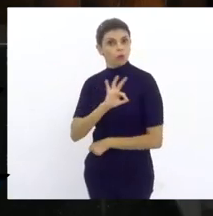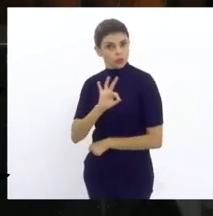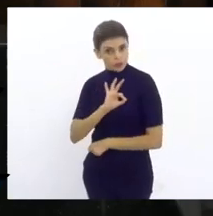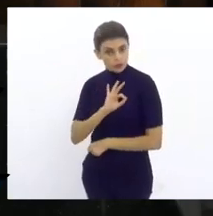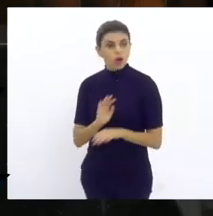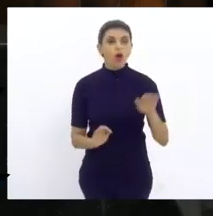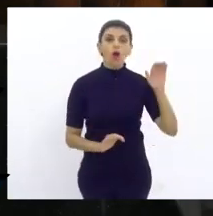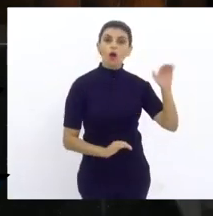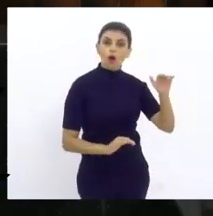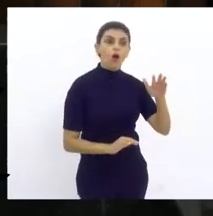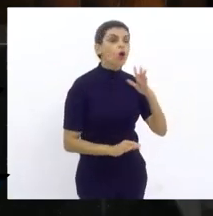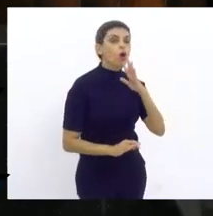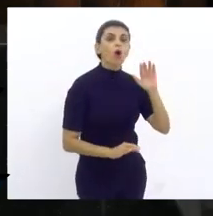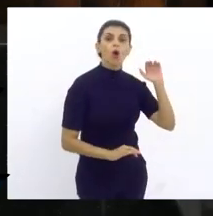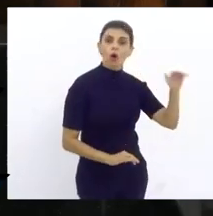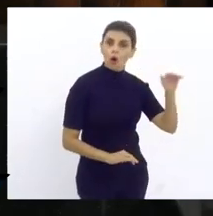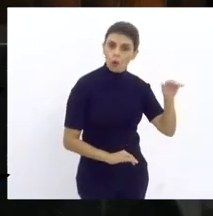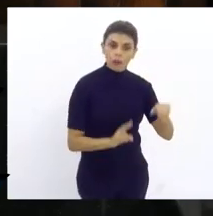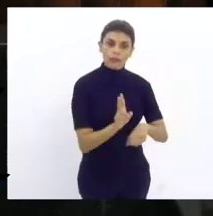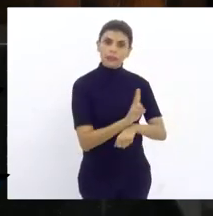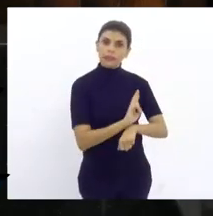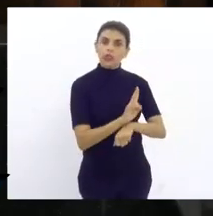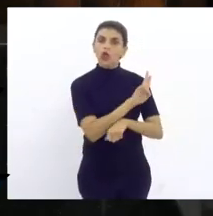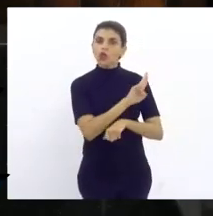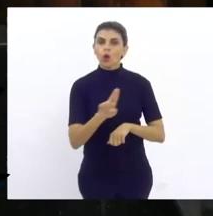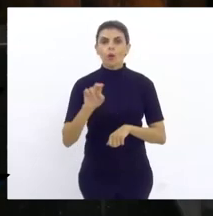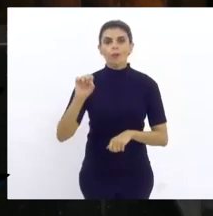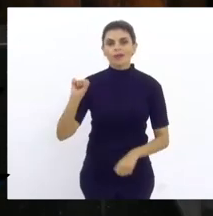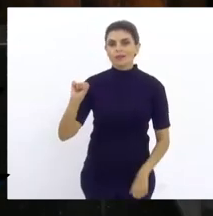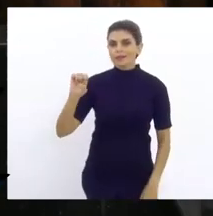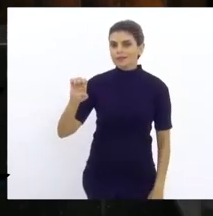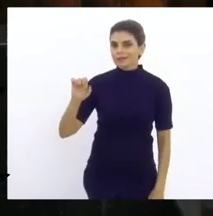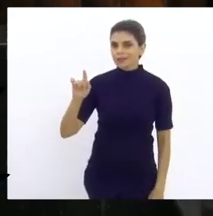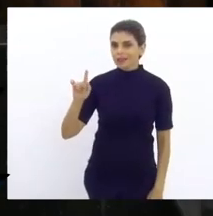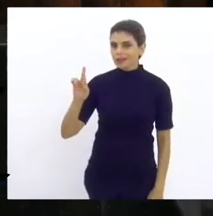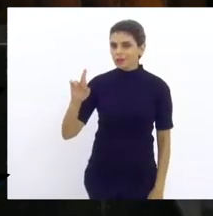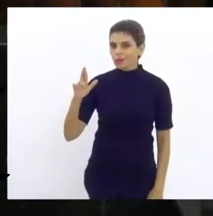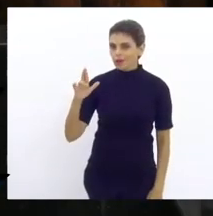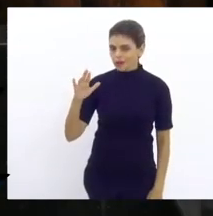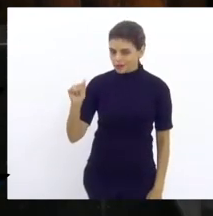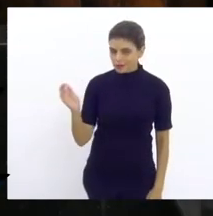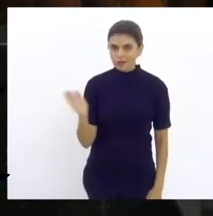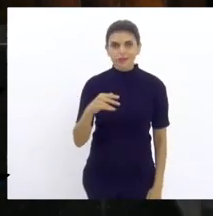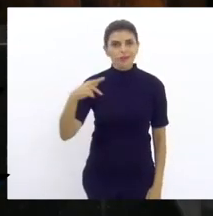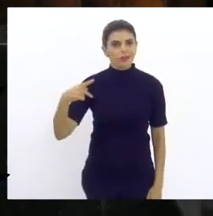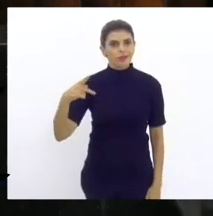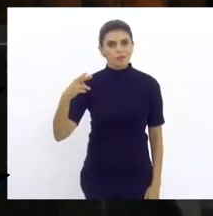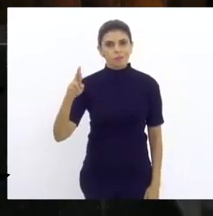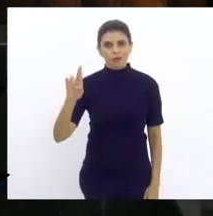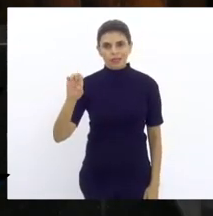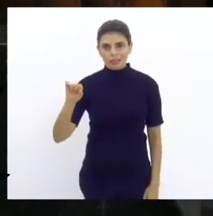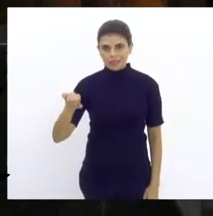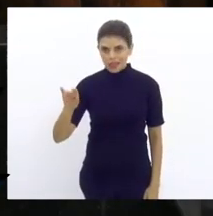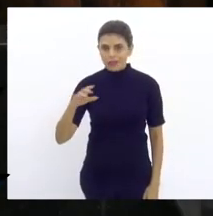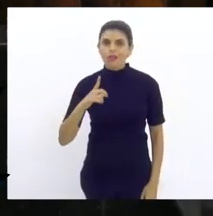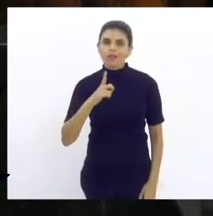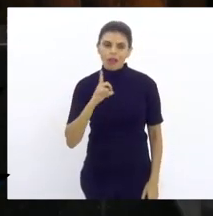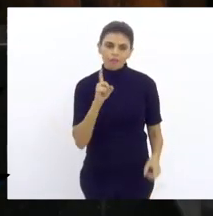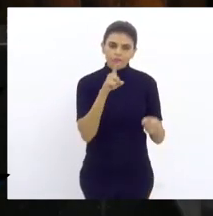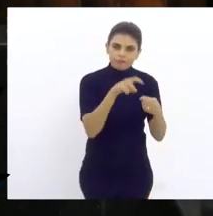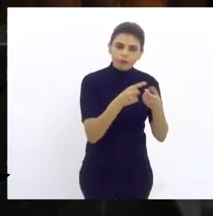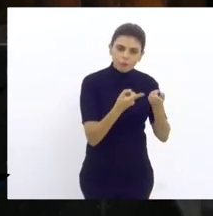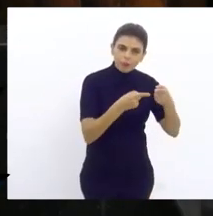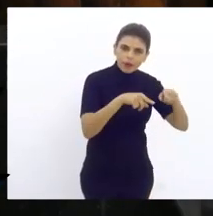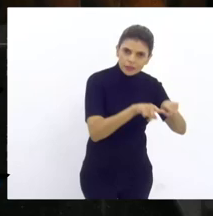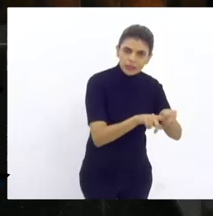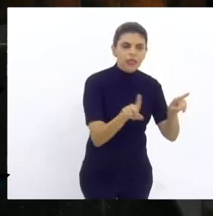cobramos uma base de policiamento, um segurança presente em Jacarepaguá, cobramos pro ex em Jacarepaguá, que isso é parceria com a prefeitura, prefeitura tem